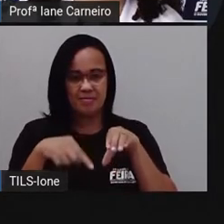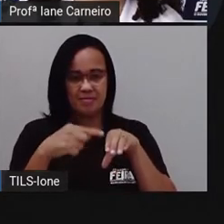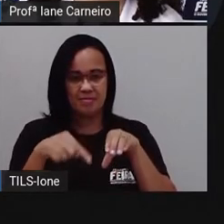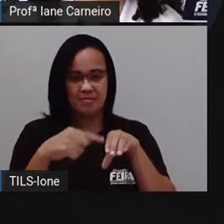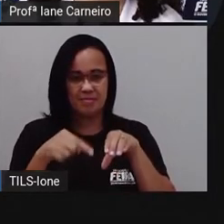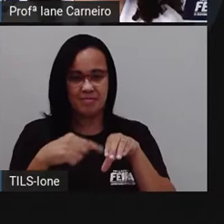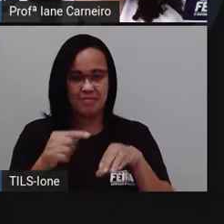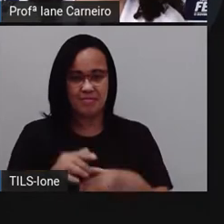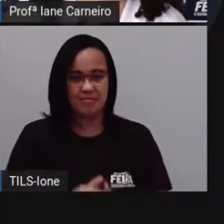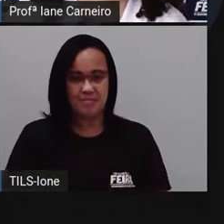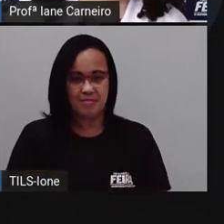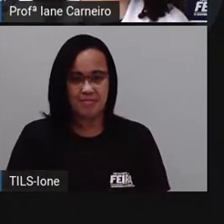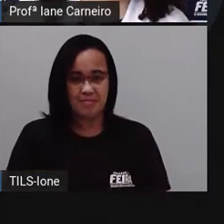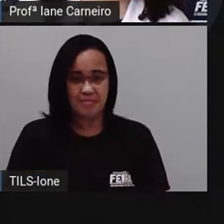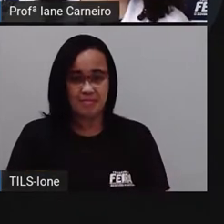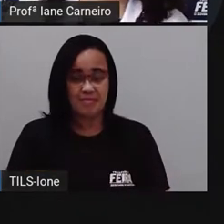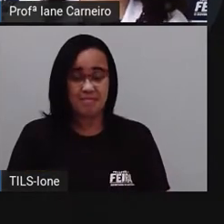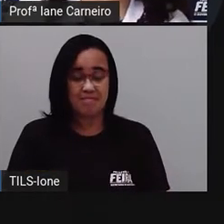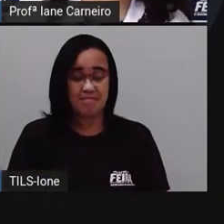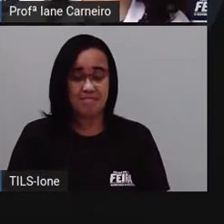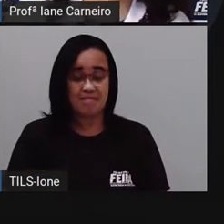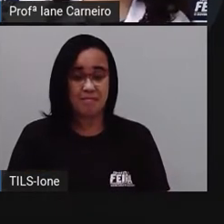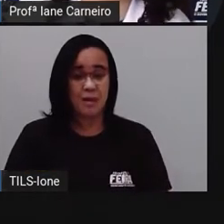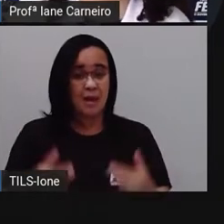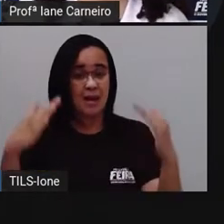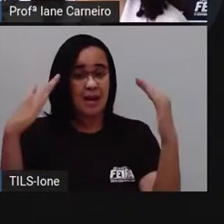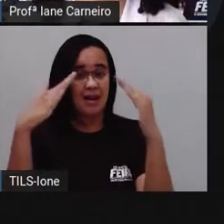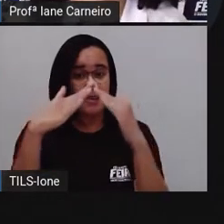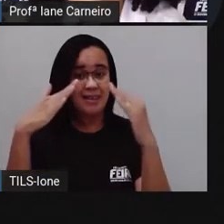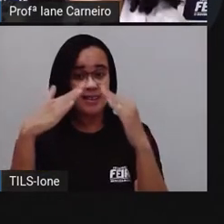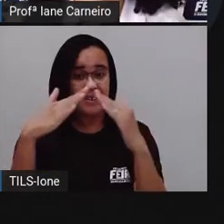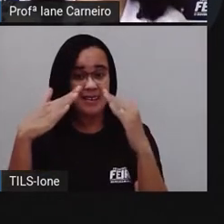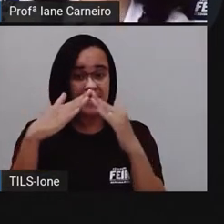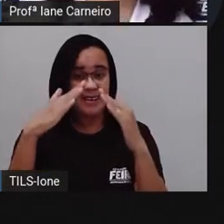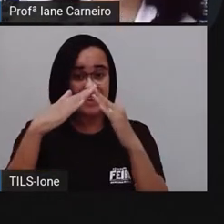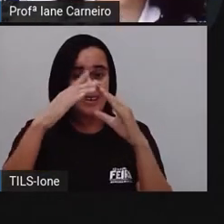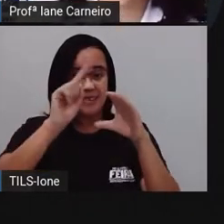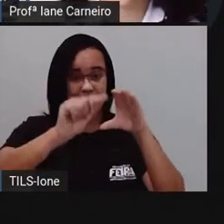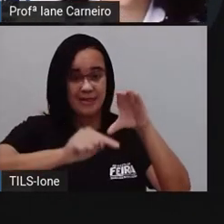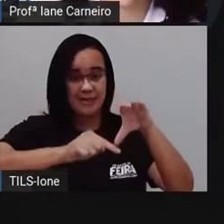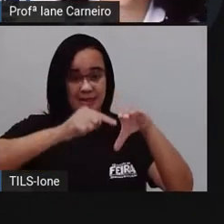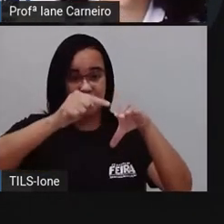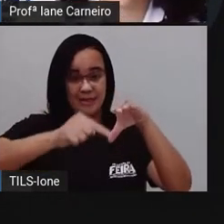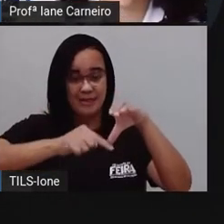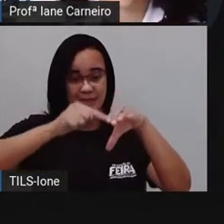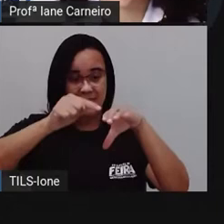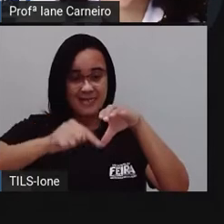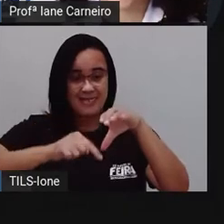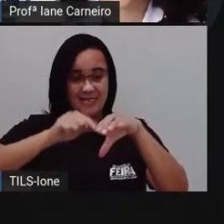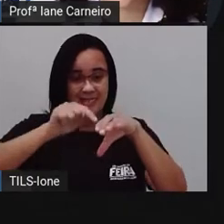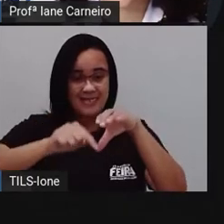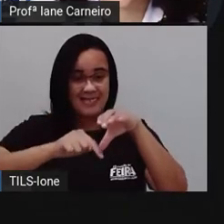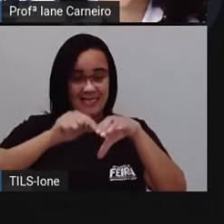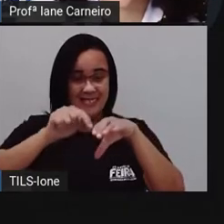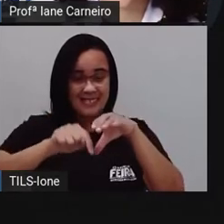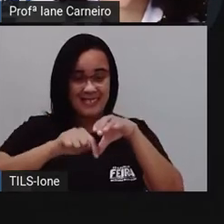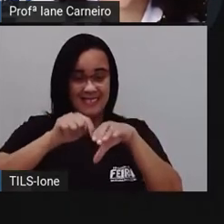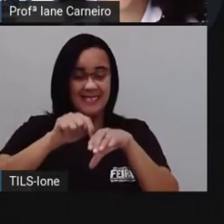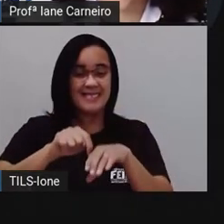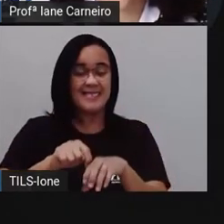casa. Casa ambulante, enrolada e andante. De quem é essa casa?